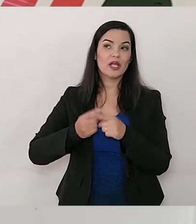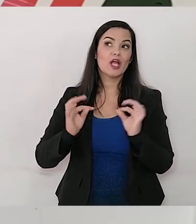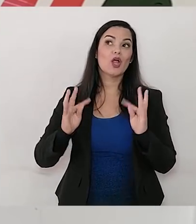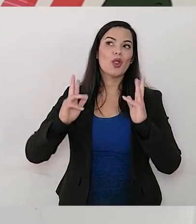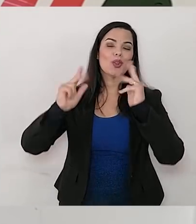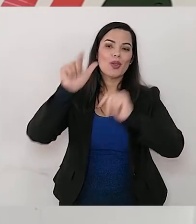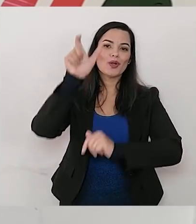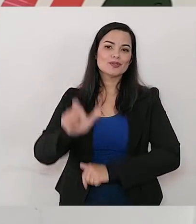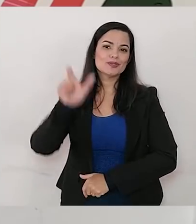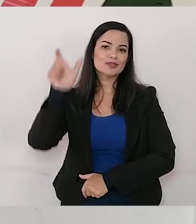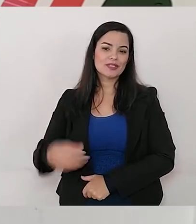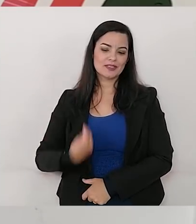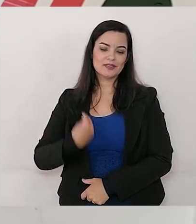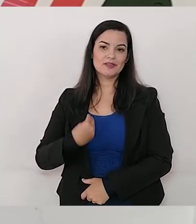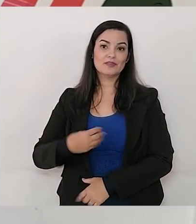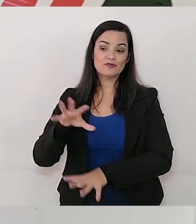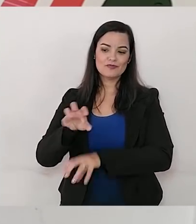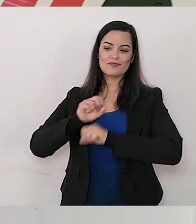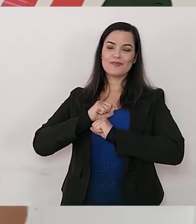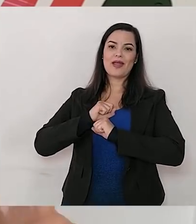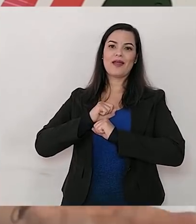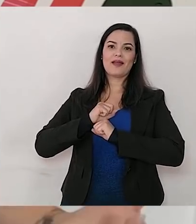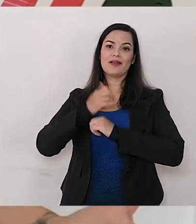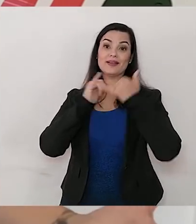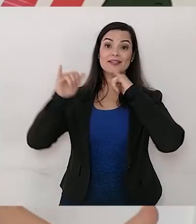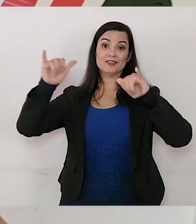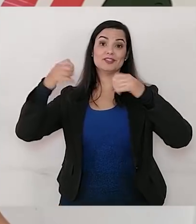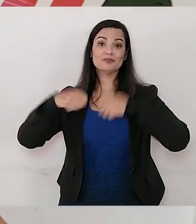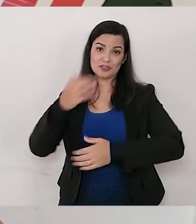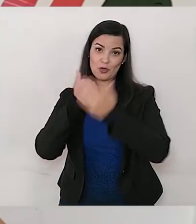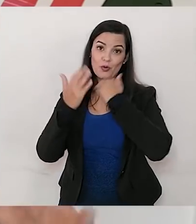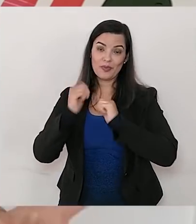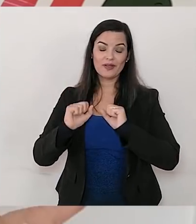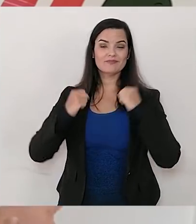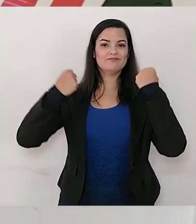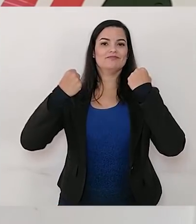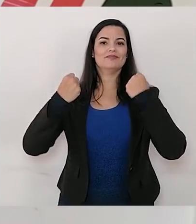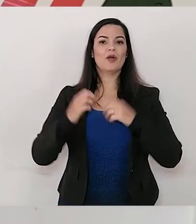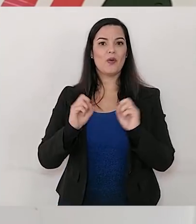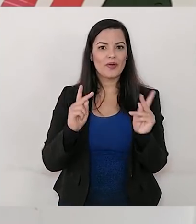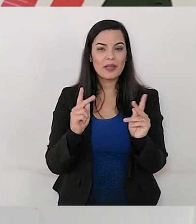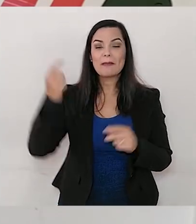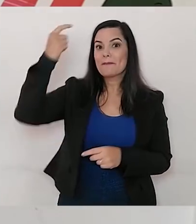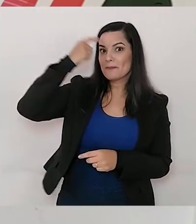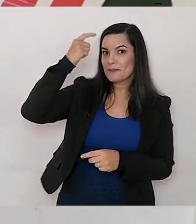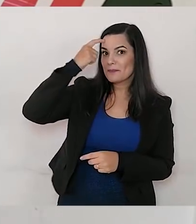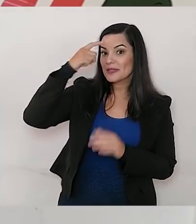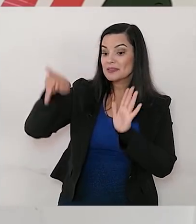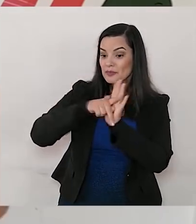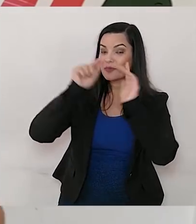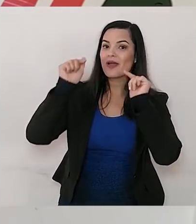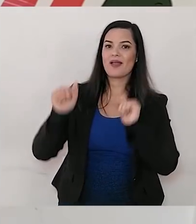todos os seres vivos obtêm energia para realizar suas atividades. Tá bom? Então, pensem nisso